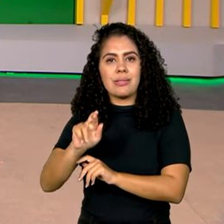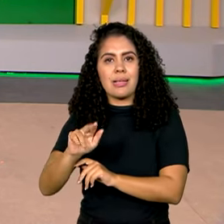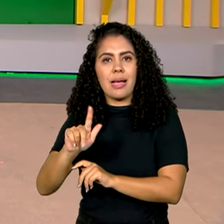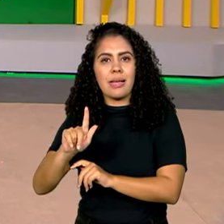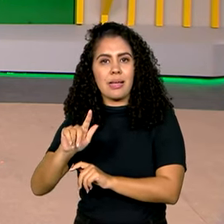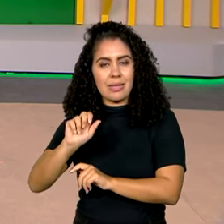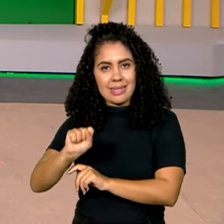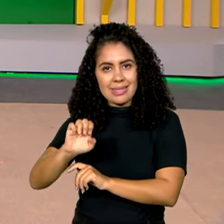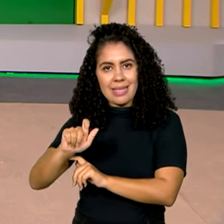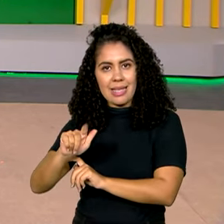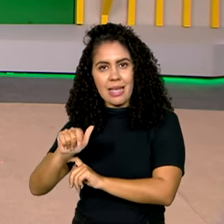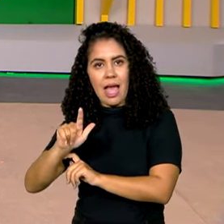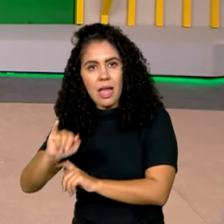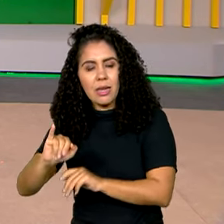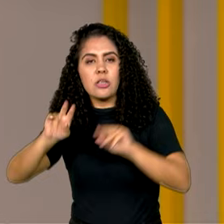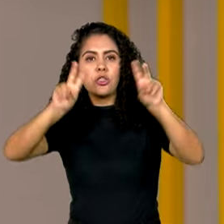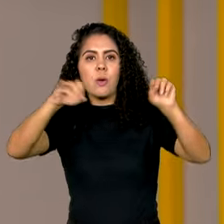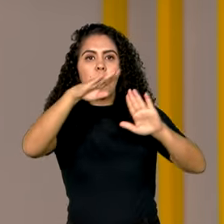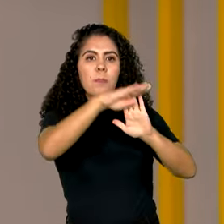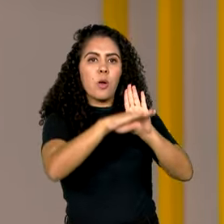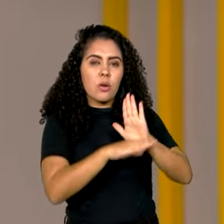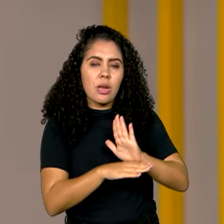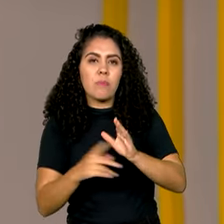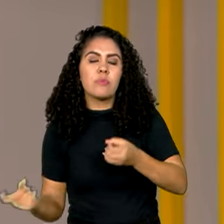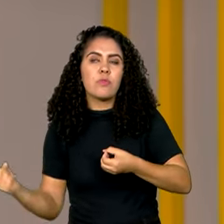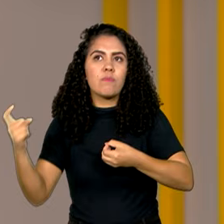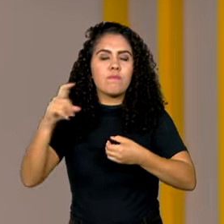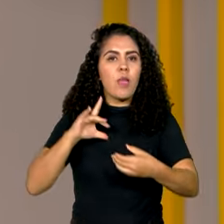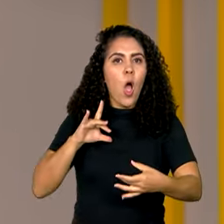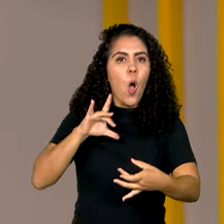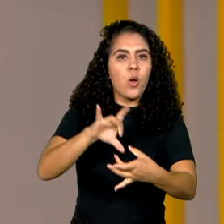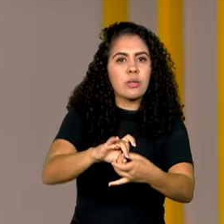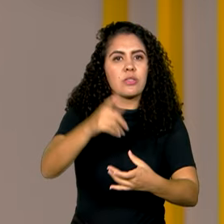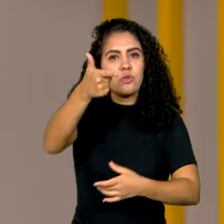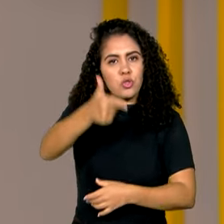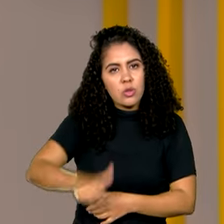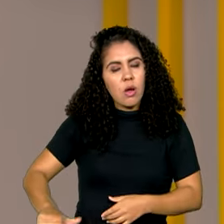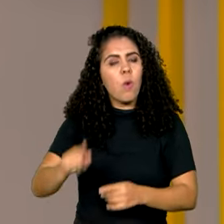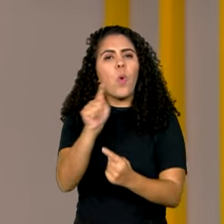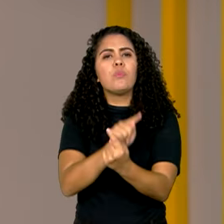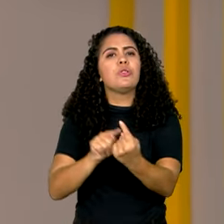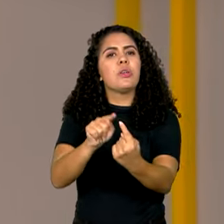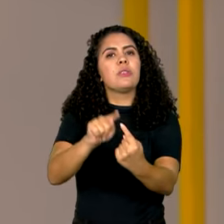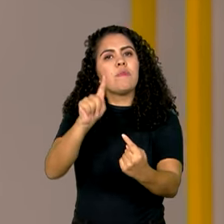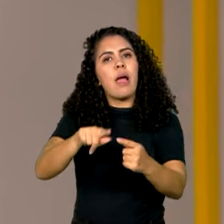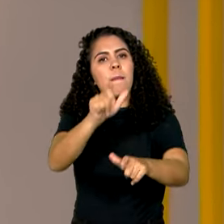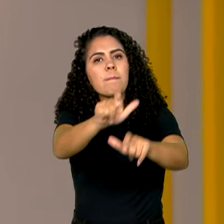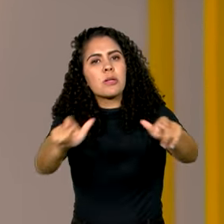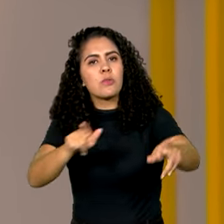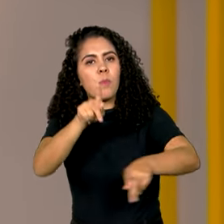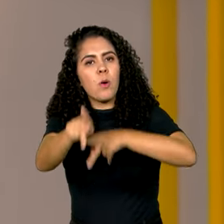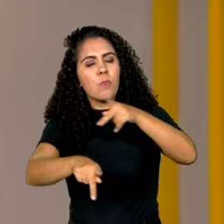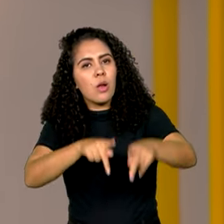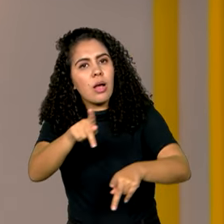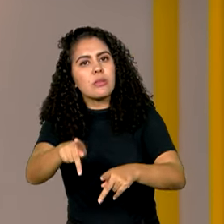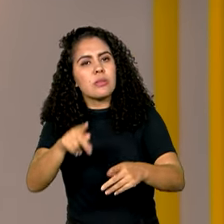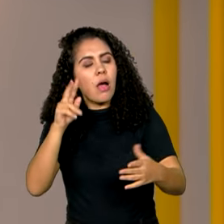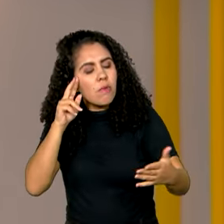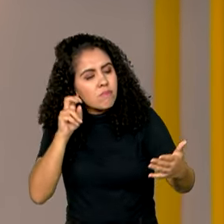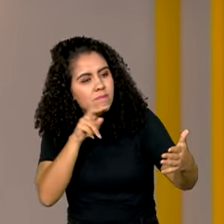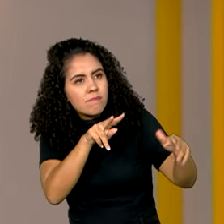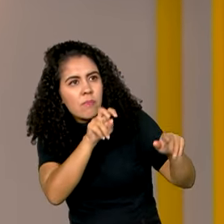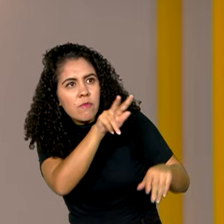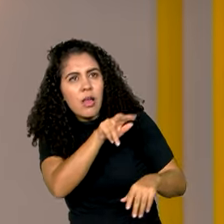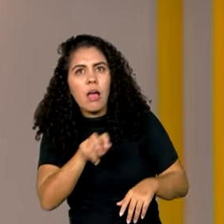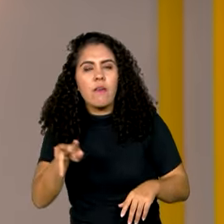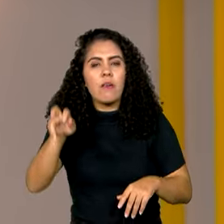o programa Reconexões. A ideia é aproximar a população da própria história e permitir um maior diálogo do